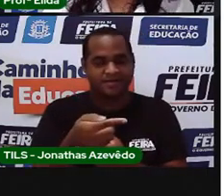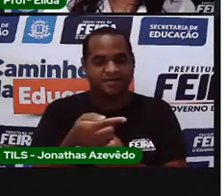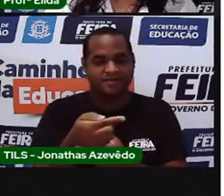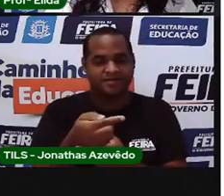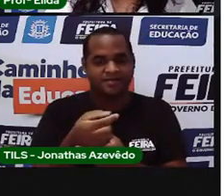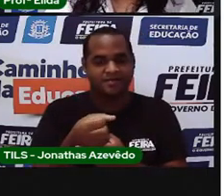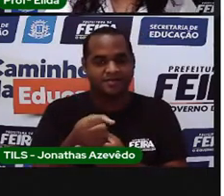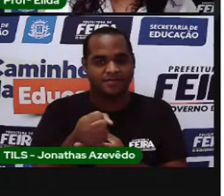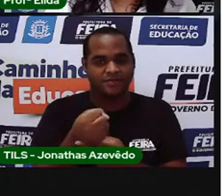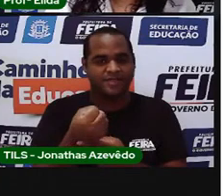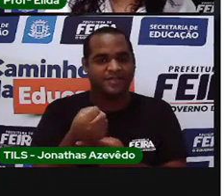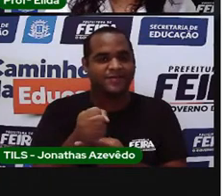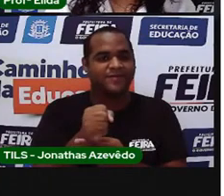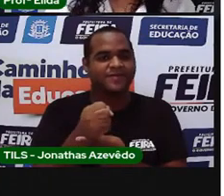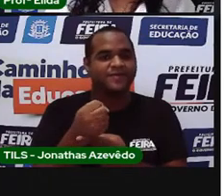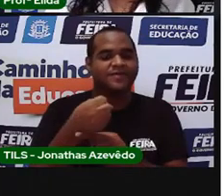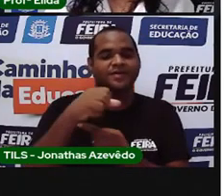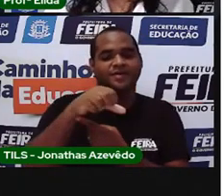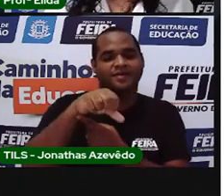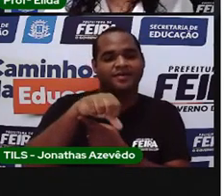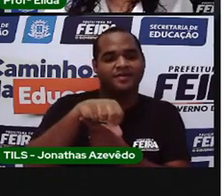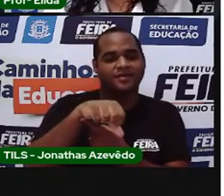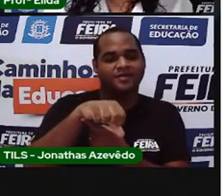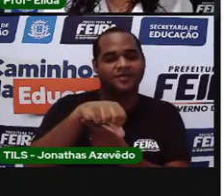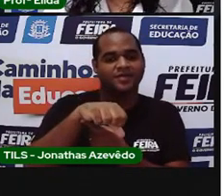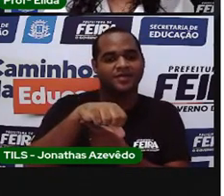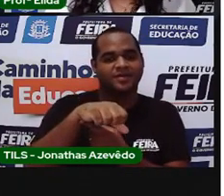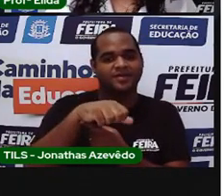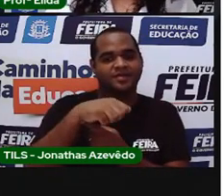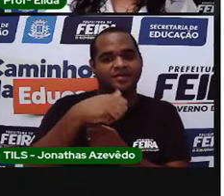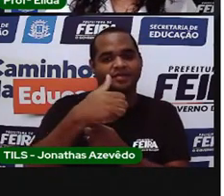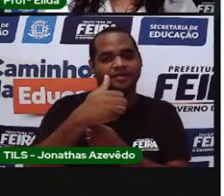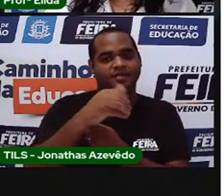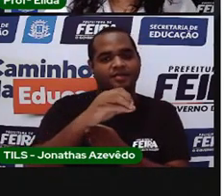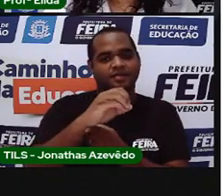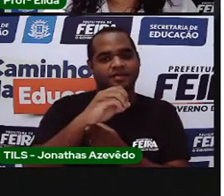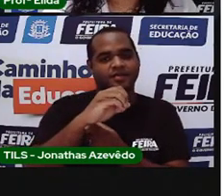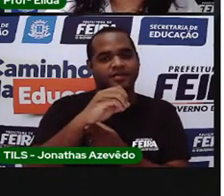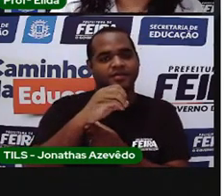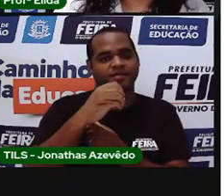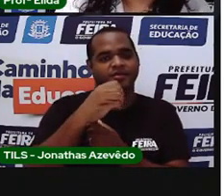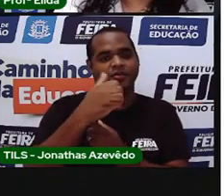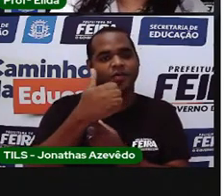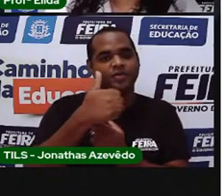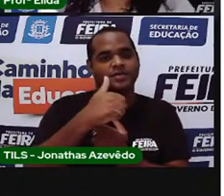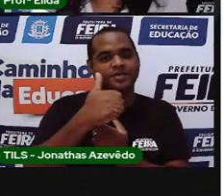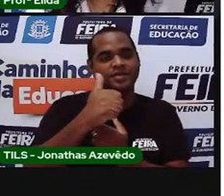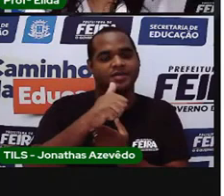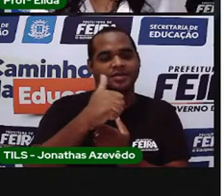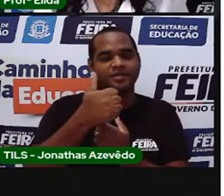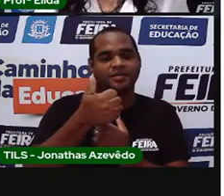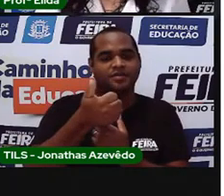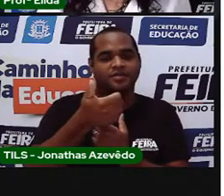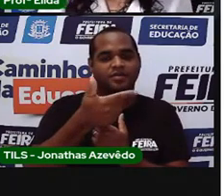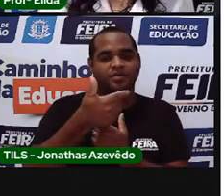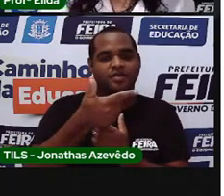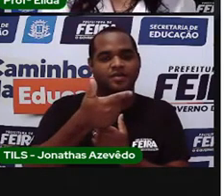sete, oito, nove, dez, onze,